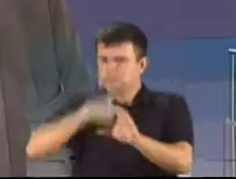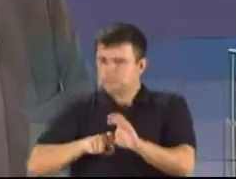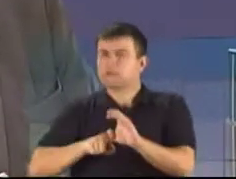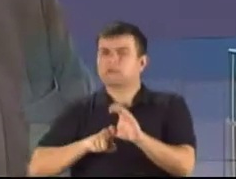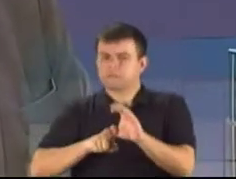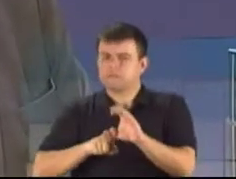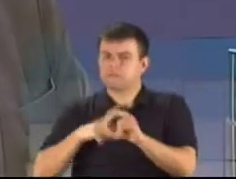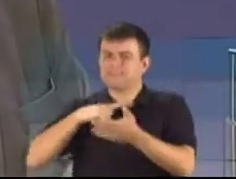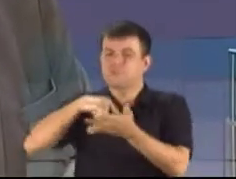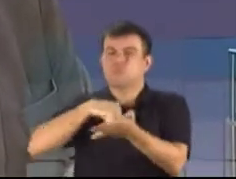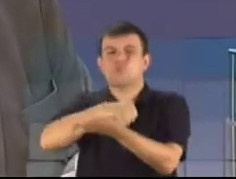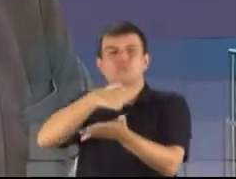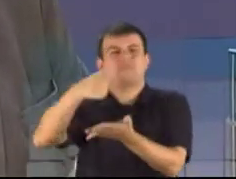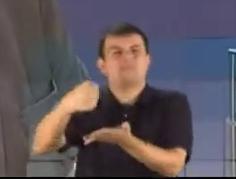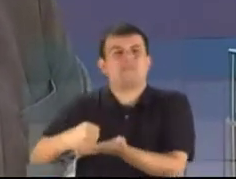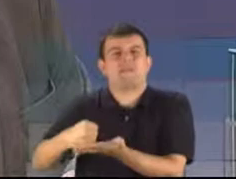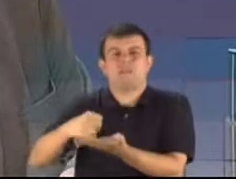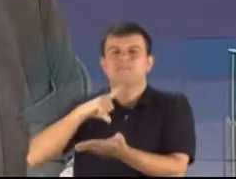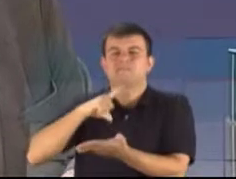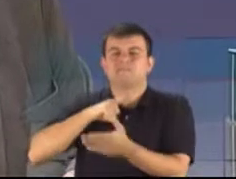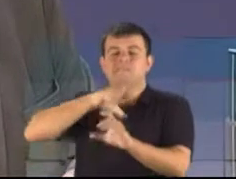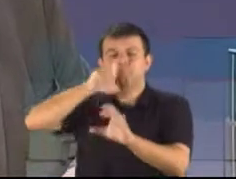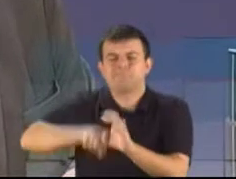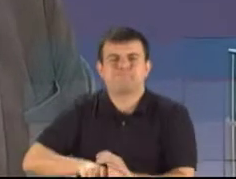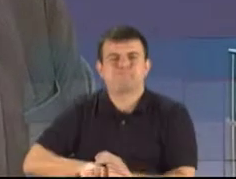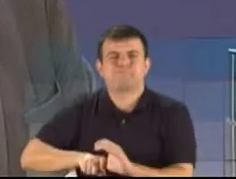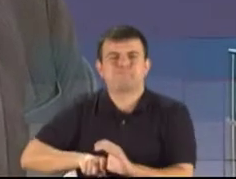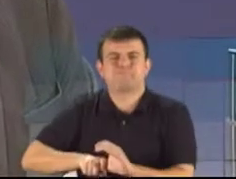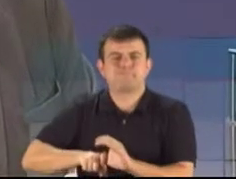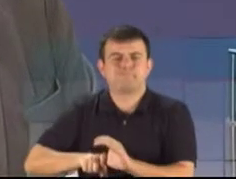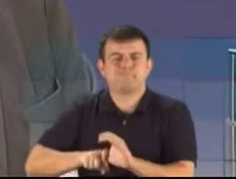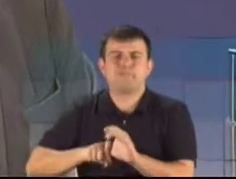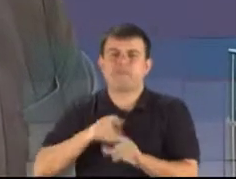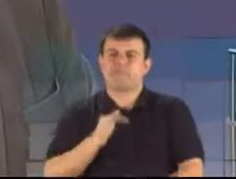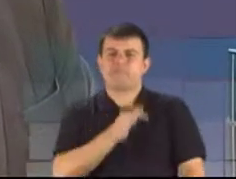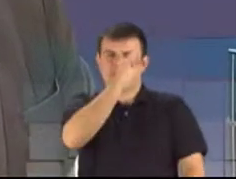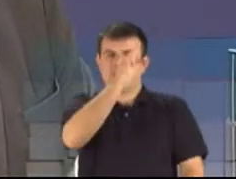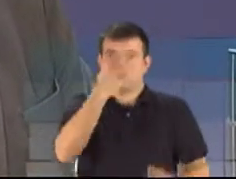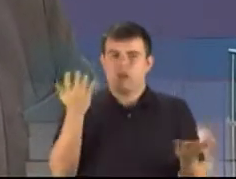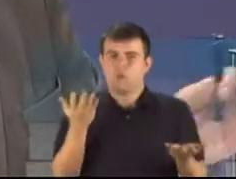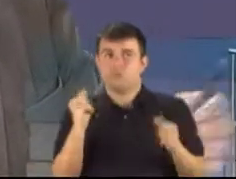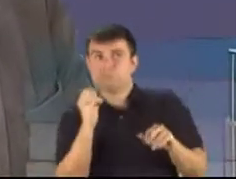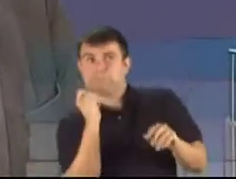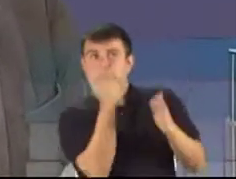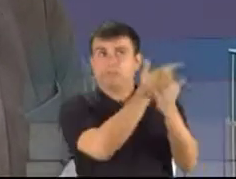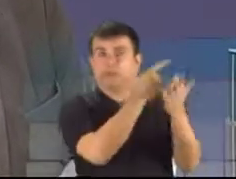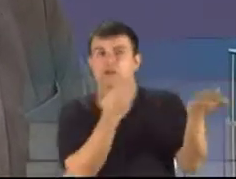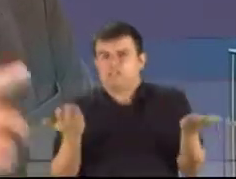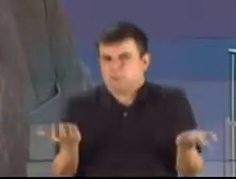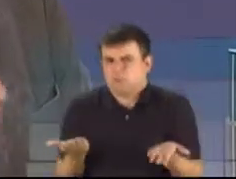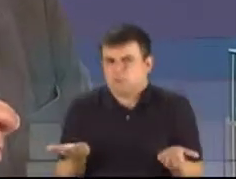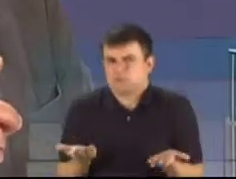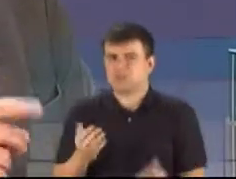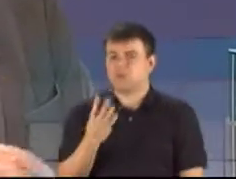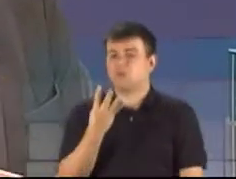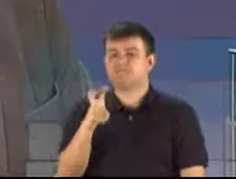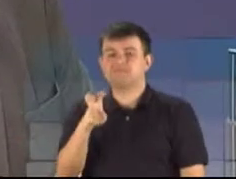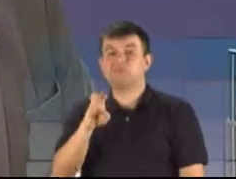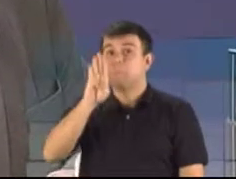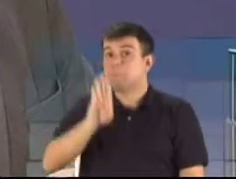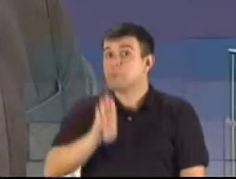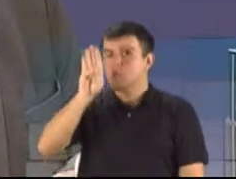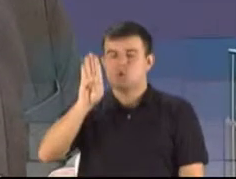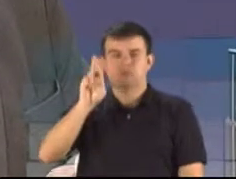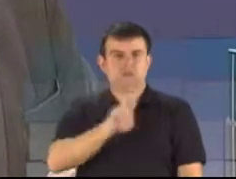um famigerado contrato de uma dívida que tem com a União, que hoje está em torno de 45 bilhões de reais.